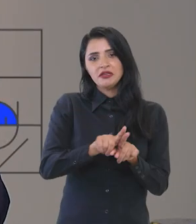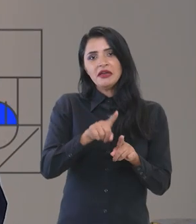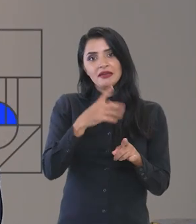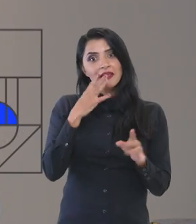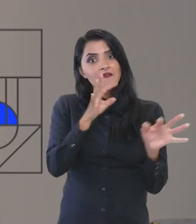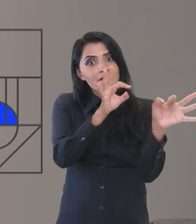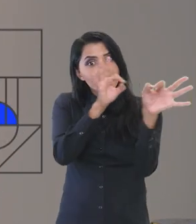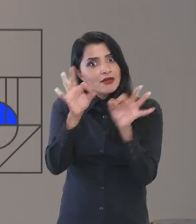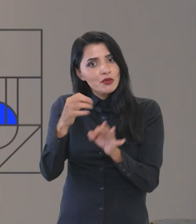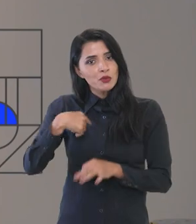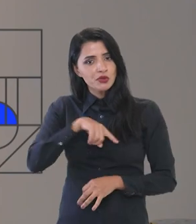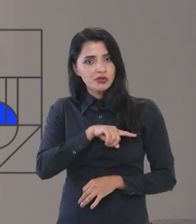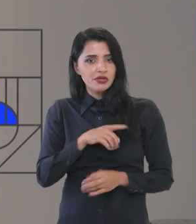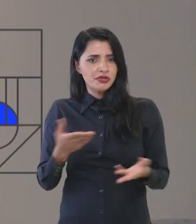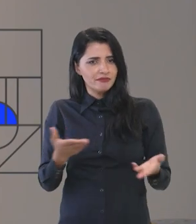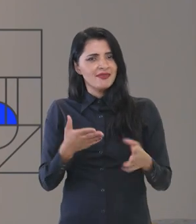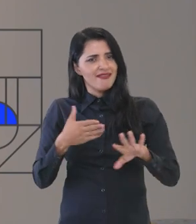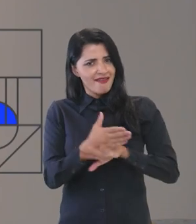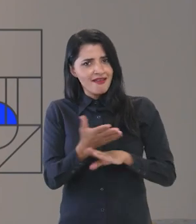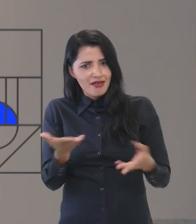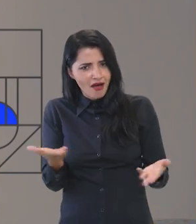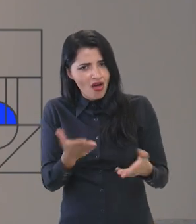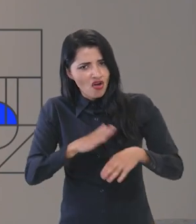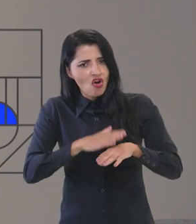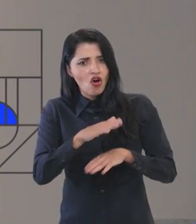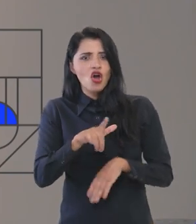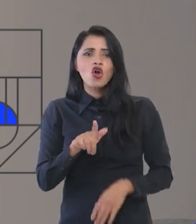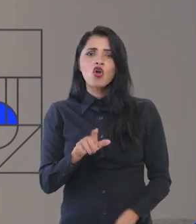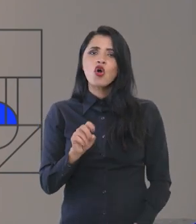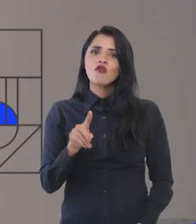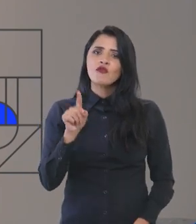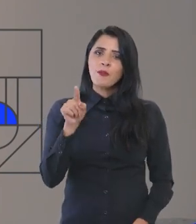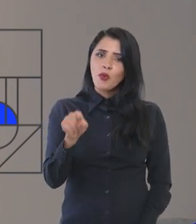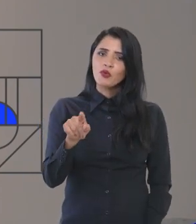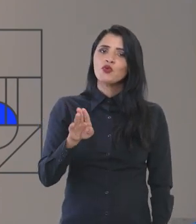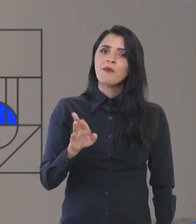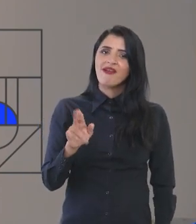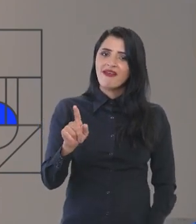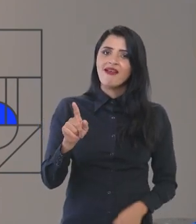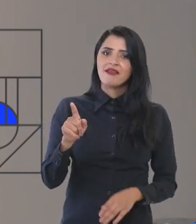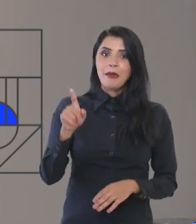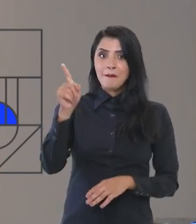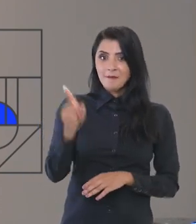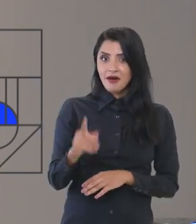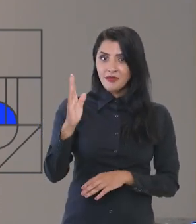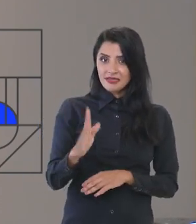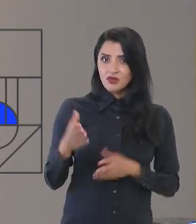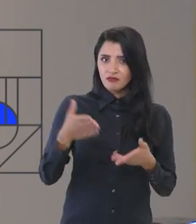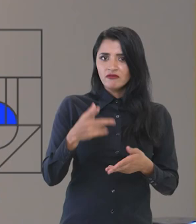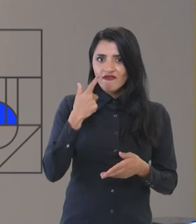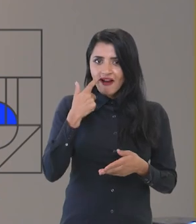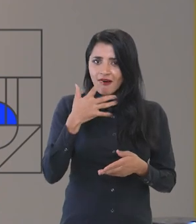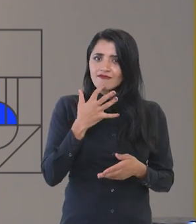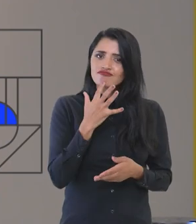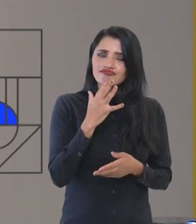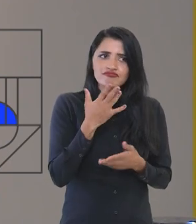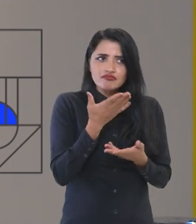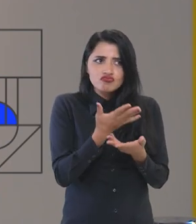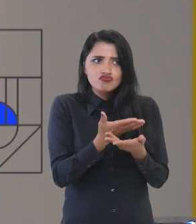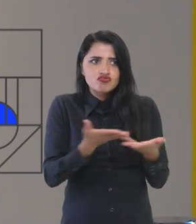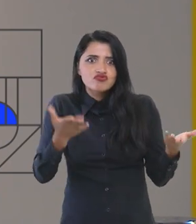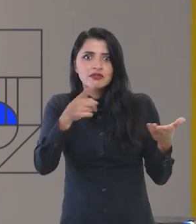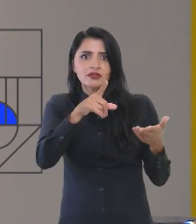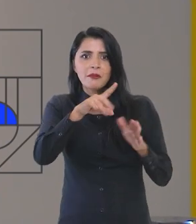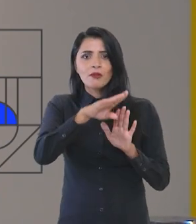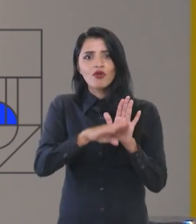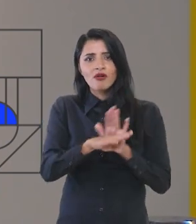convido você que está nos assistindo, né? Entra aí agora no gov.br barra Brasil Participativo, você vai já conhecer